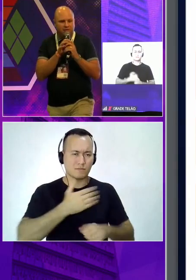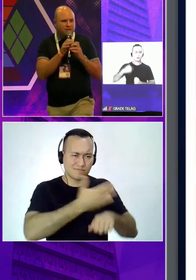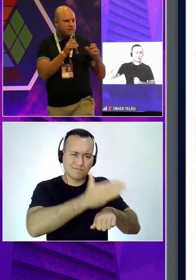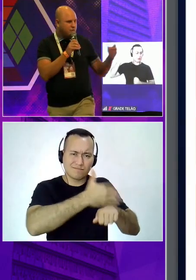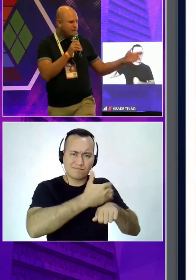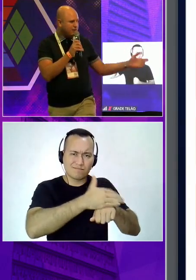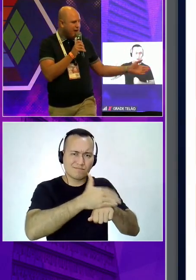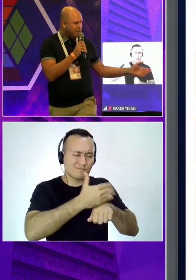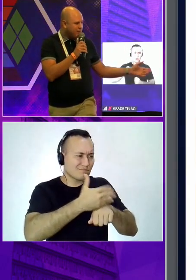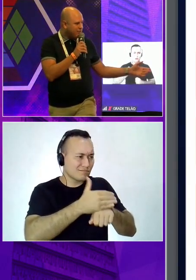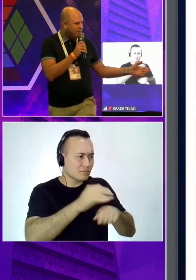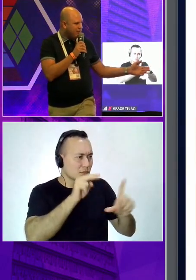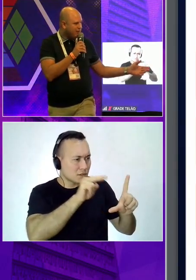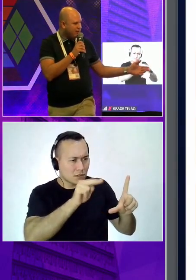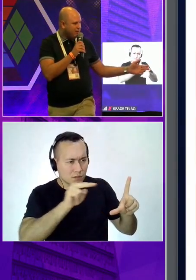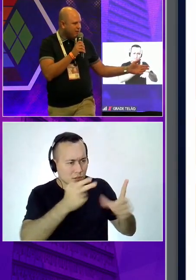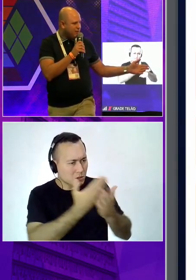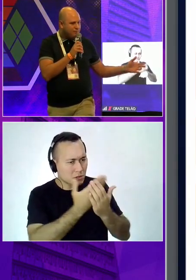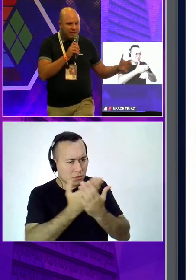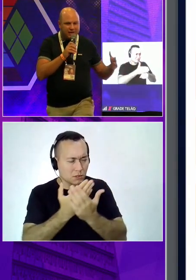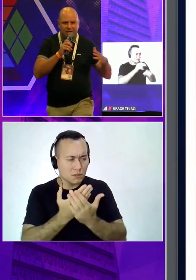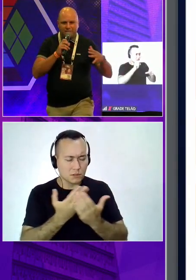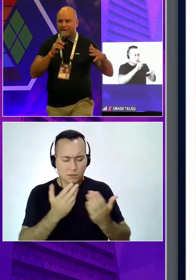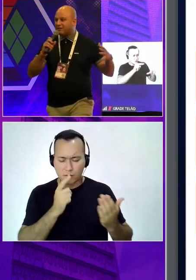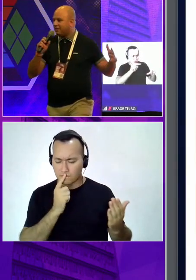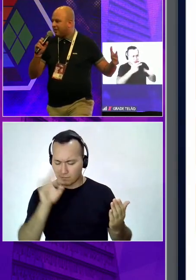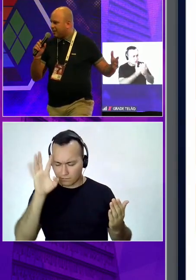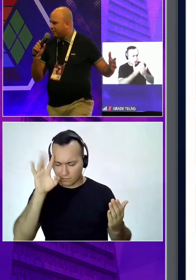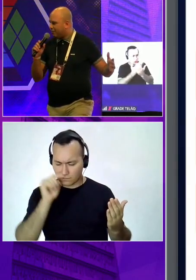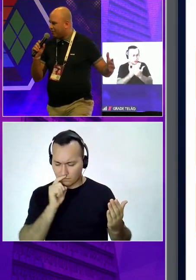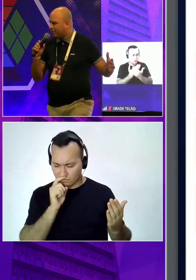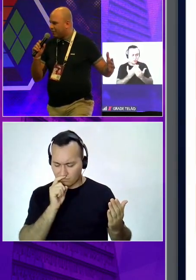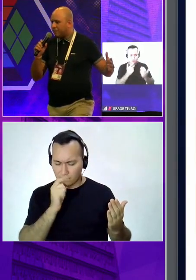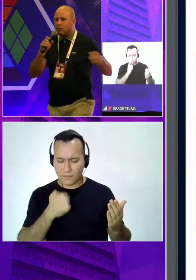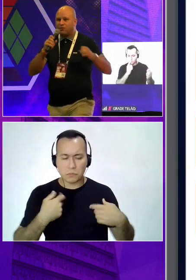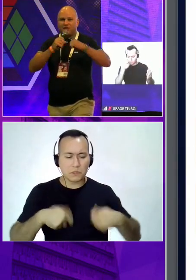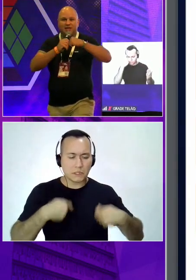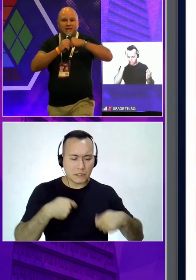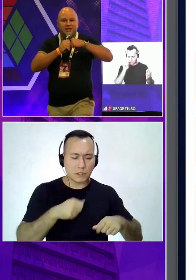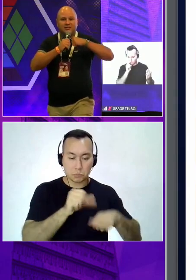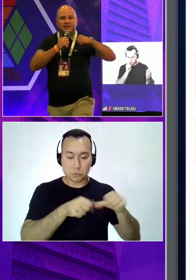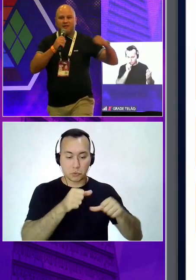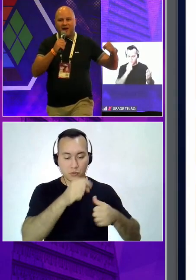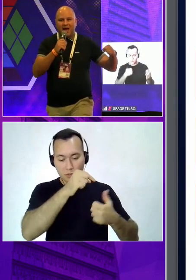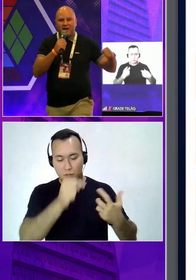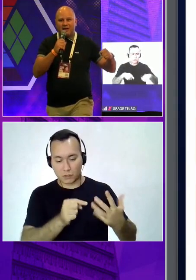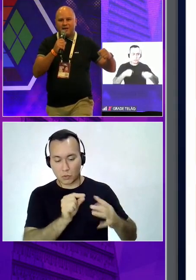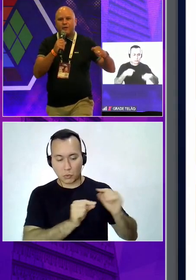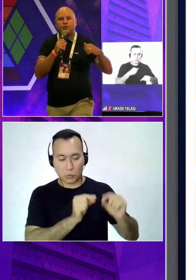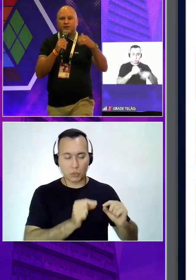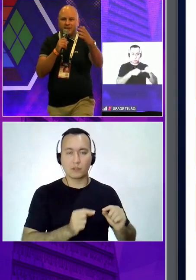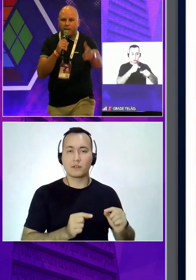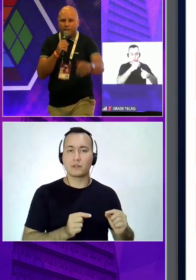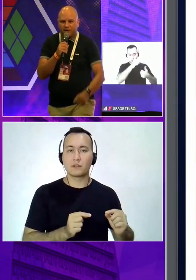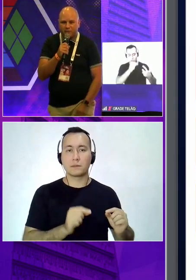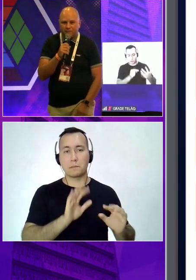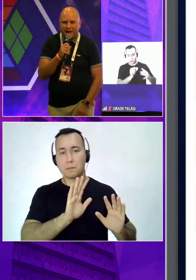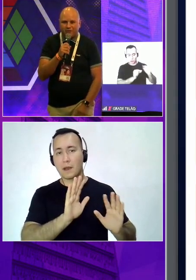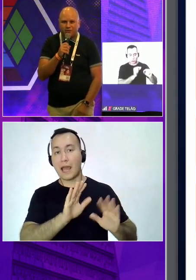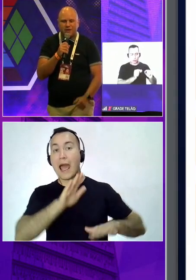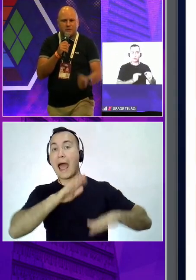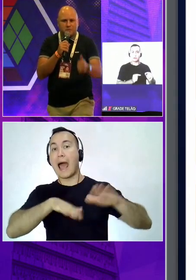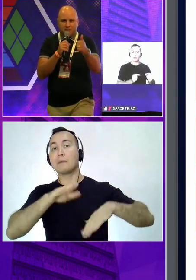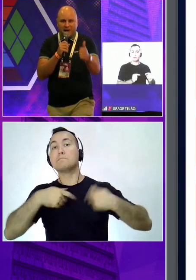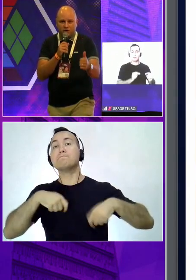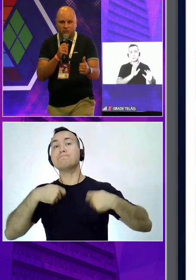precisava investir em outras áreas da minha vida. Pra quê? Pra ter esse equilíbrio. Pra conseguir destravar e conseguir dar o próximo passo.